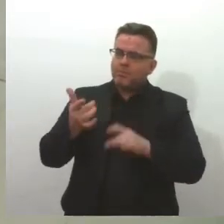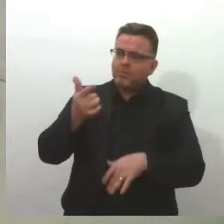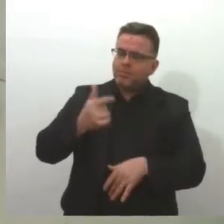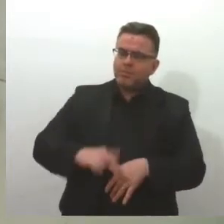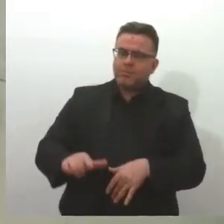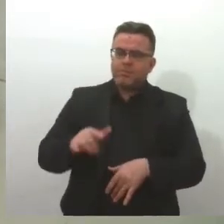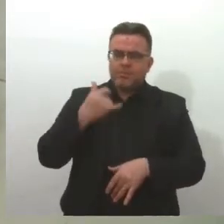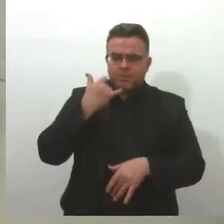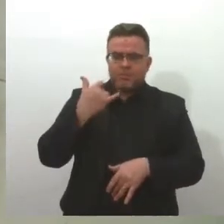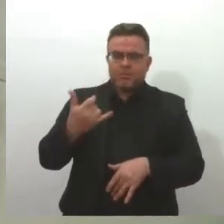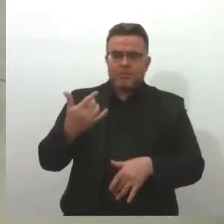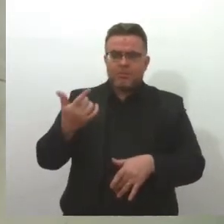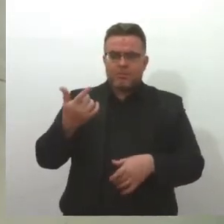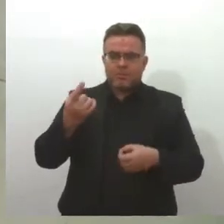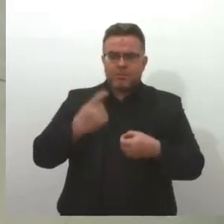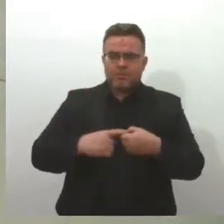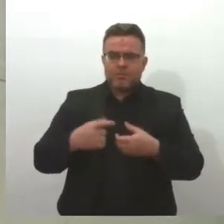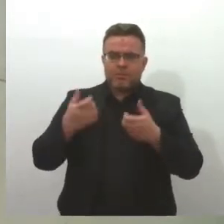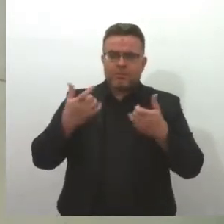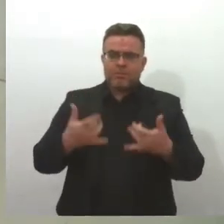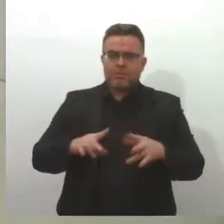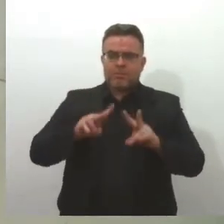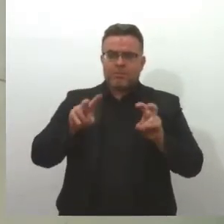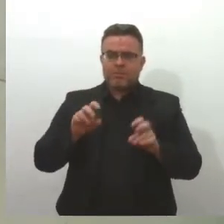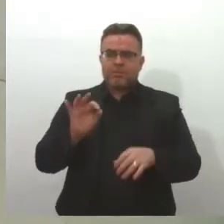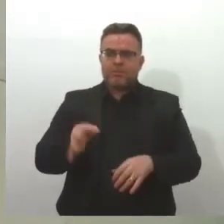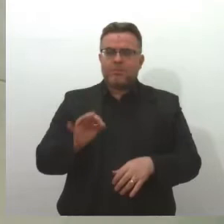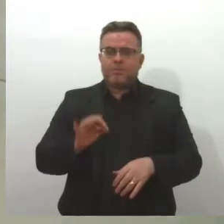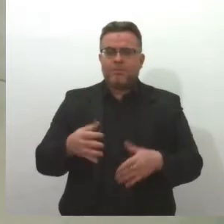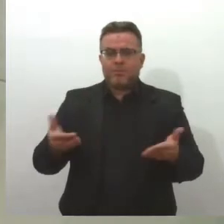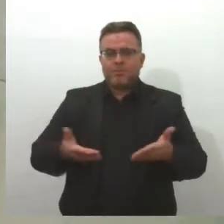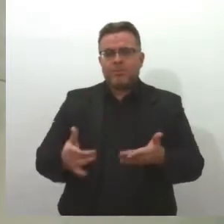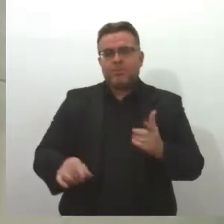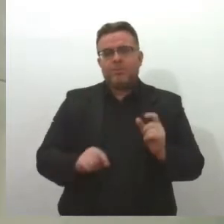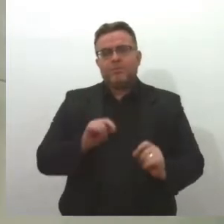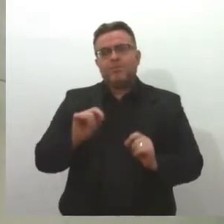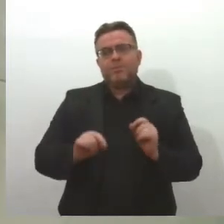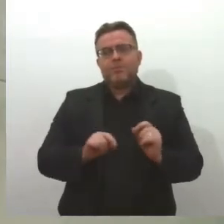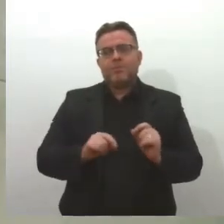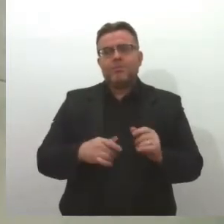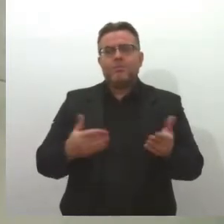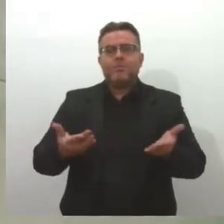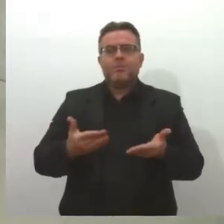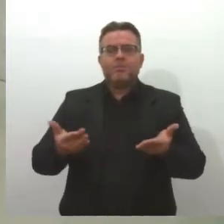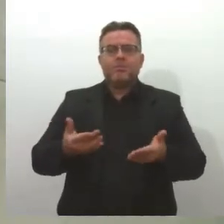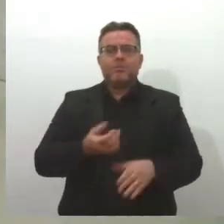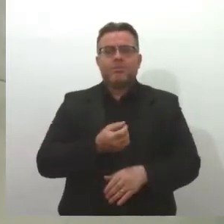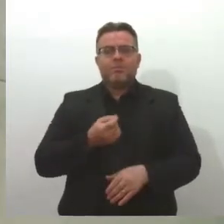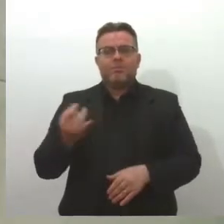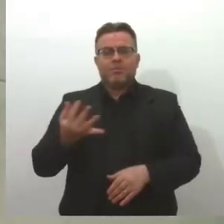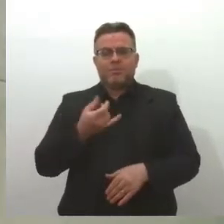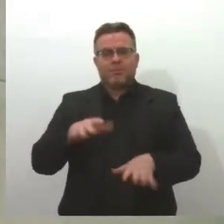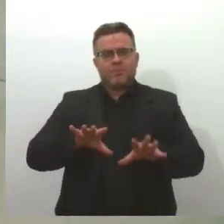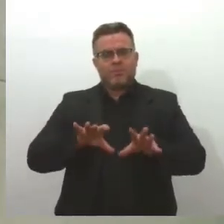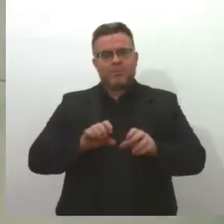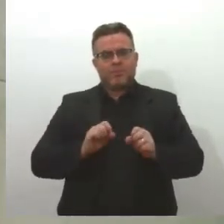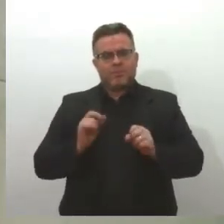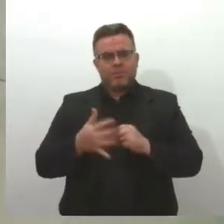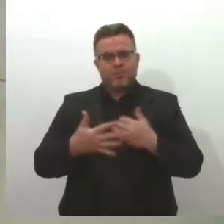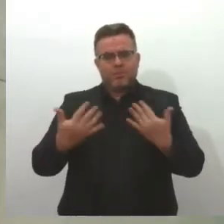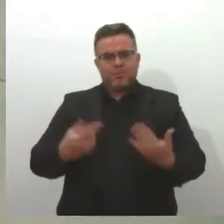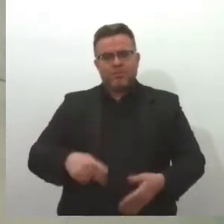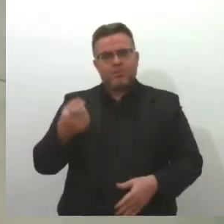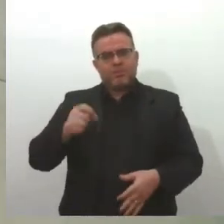Genilson e daqui a pouco a gente volta a falar sobre esse assunto. E olha só, gente, agora vamos aos números da pandemia em